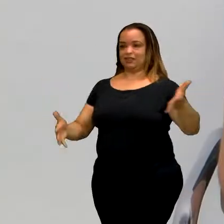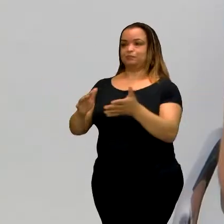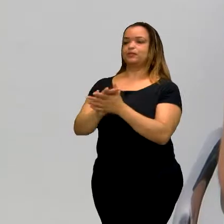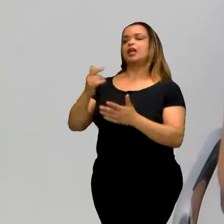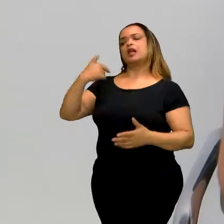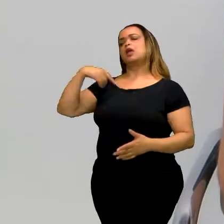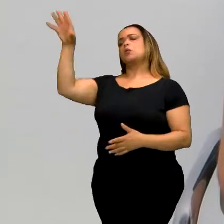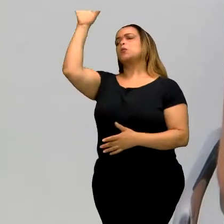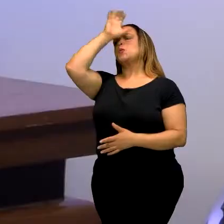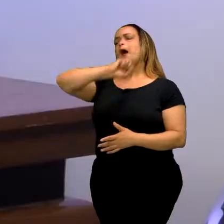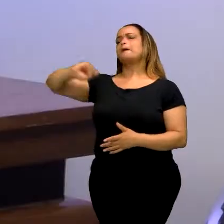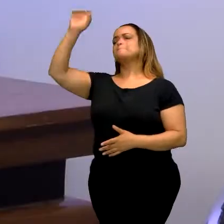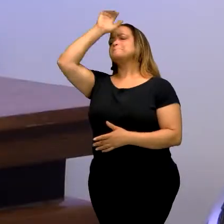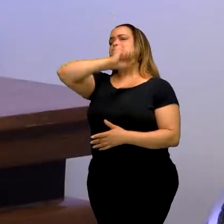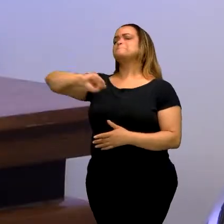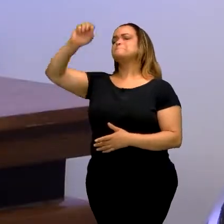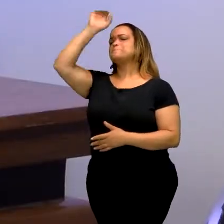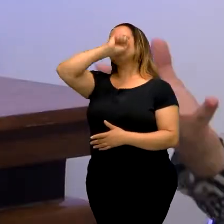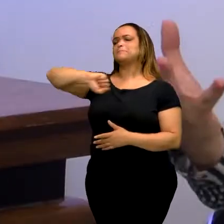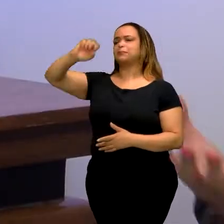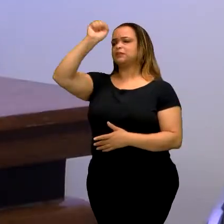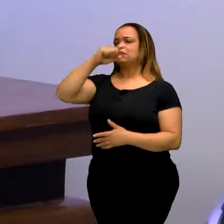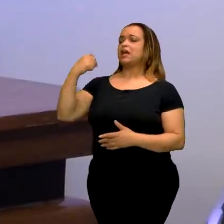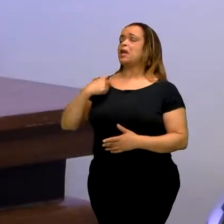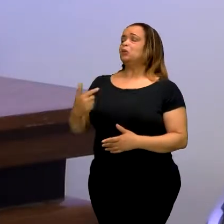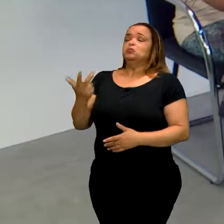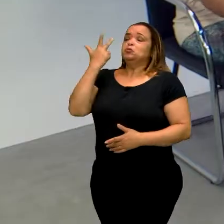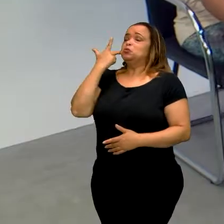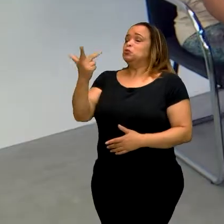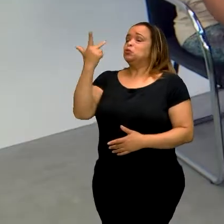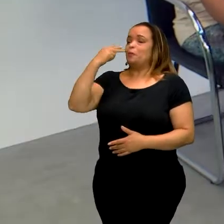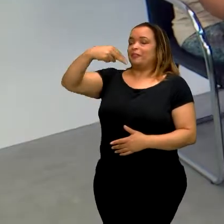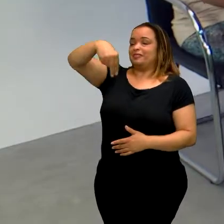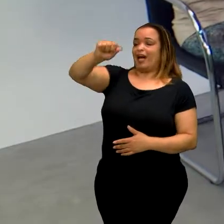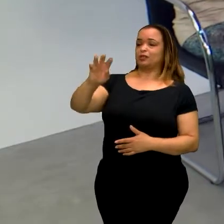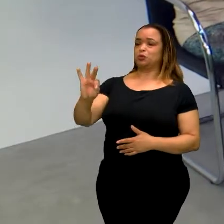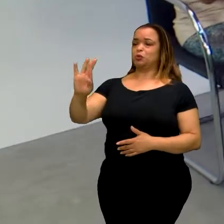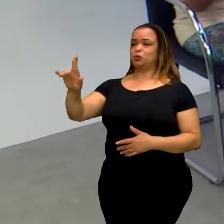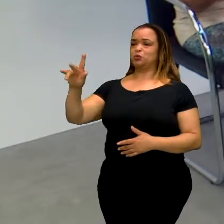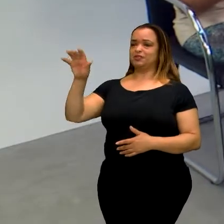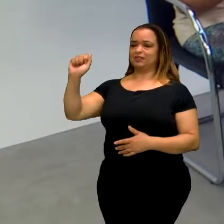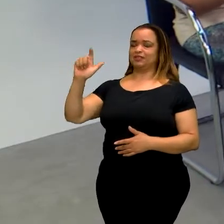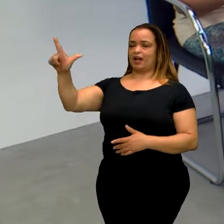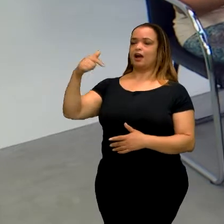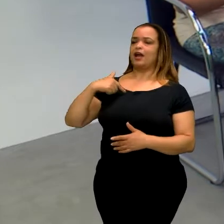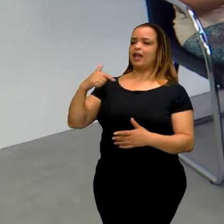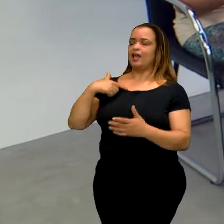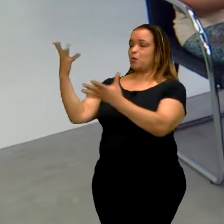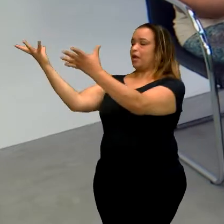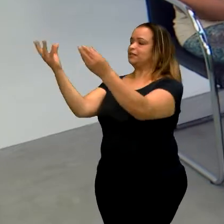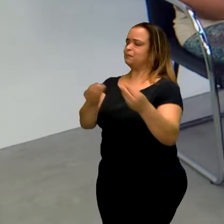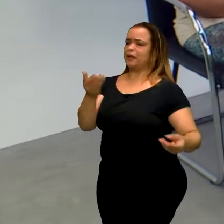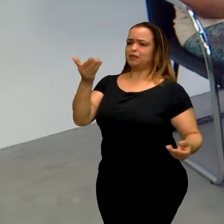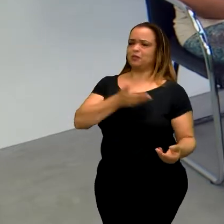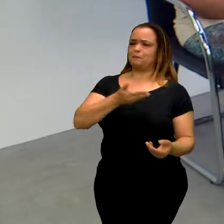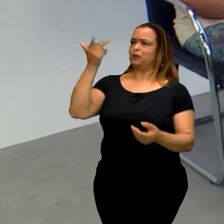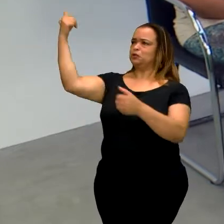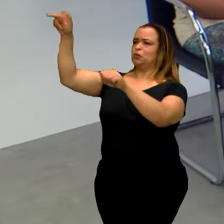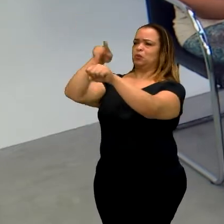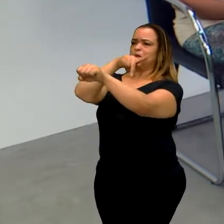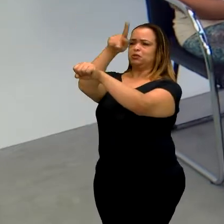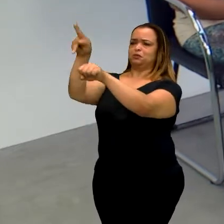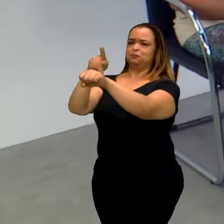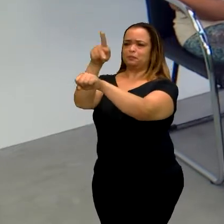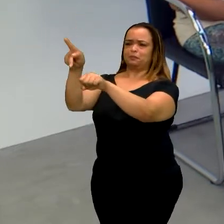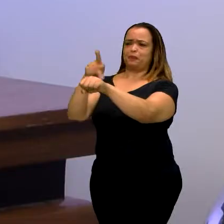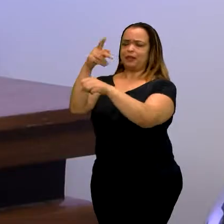E aí eu aprendi isso, assim... Naturalmente. Naturalmente. Vincando, recebendo as pessoas. Isso, recebendo as pessoas.